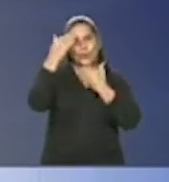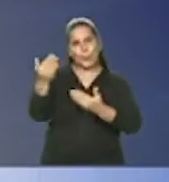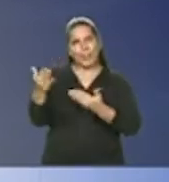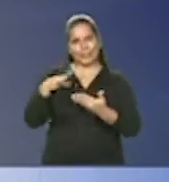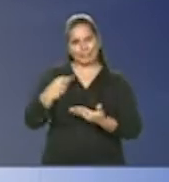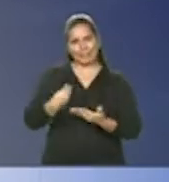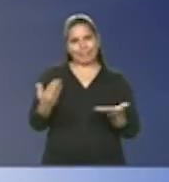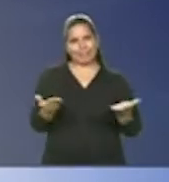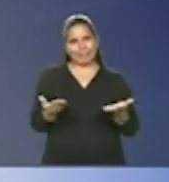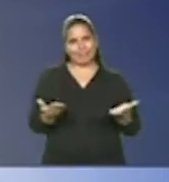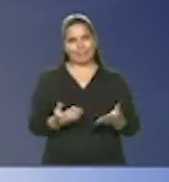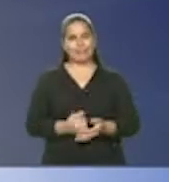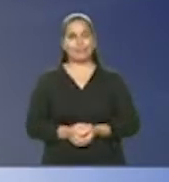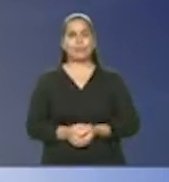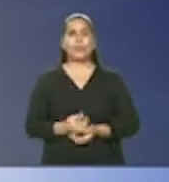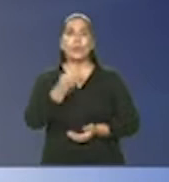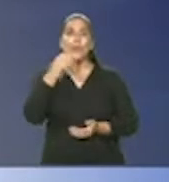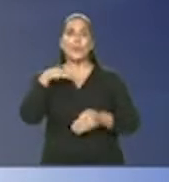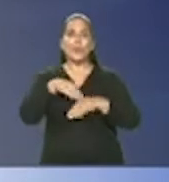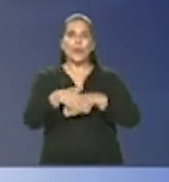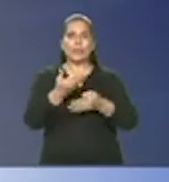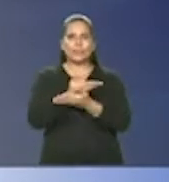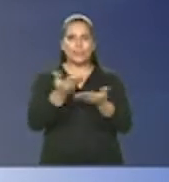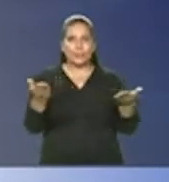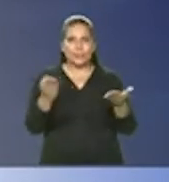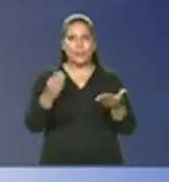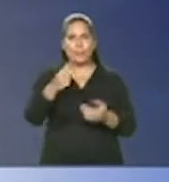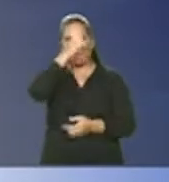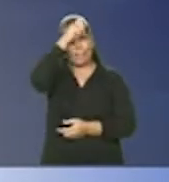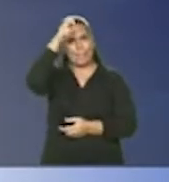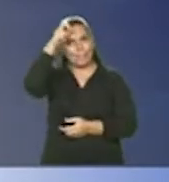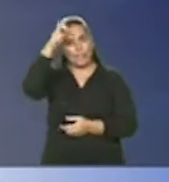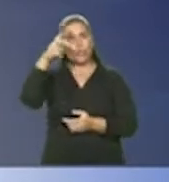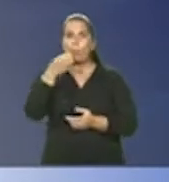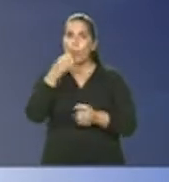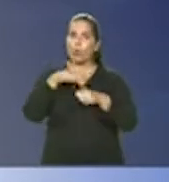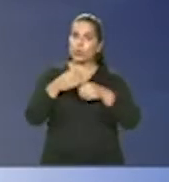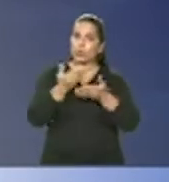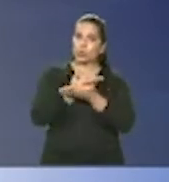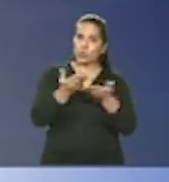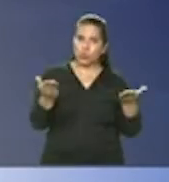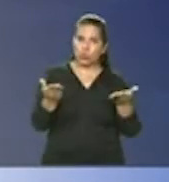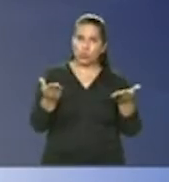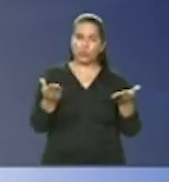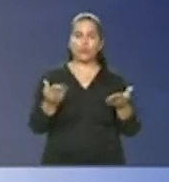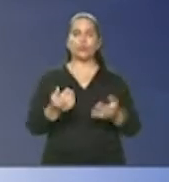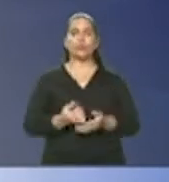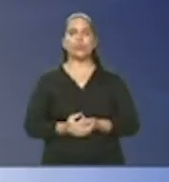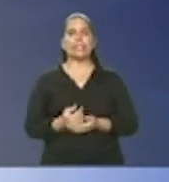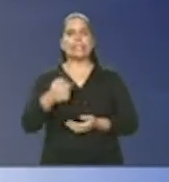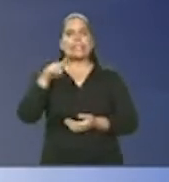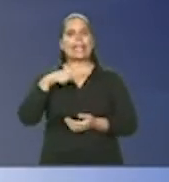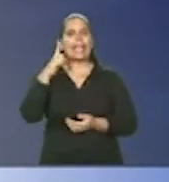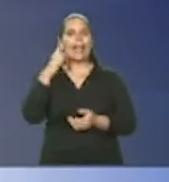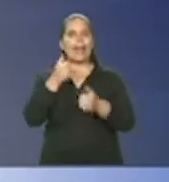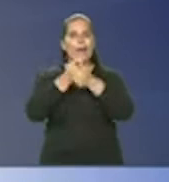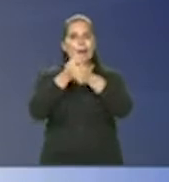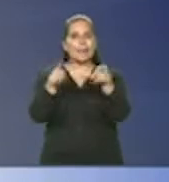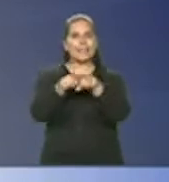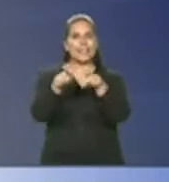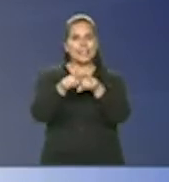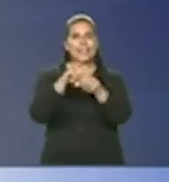conosco. Boa noite, Marcelo, prefeito. Boa noite, Alexandre. Boa noite, quem está nos assistindo.